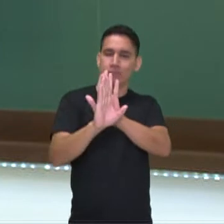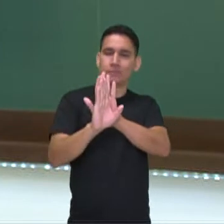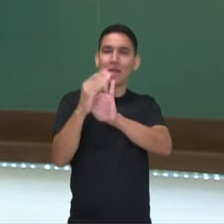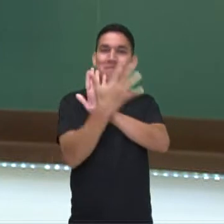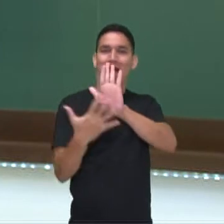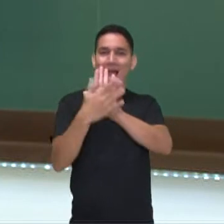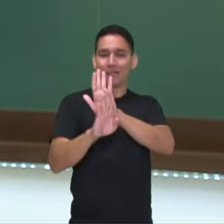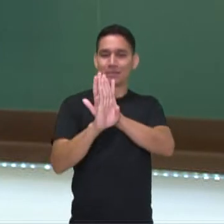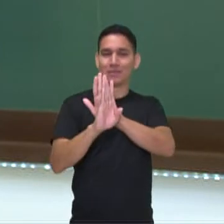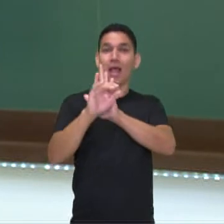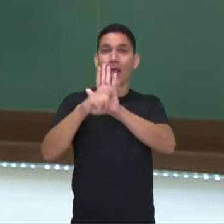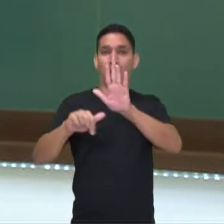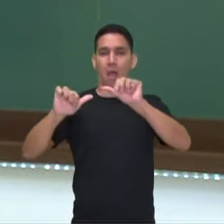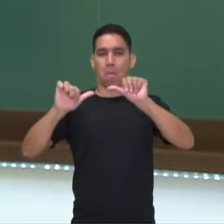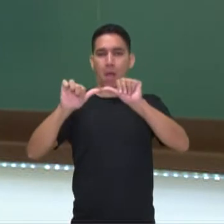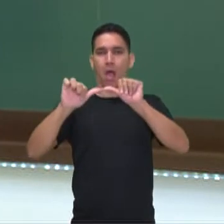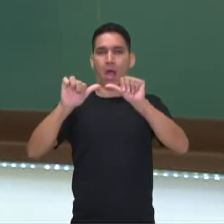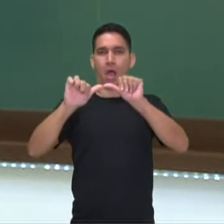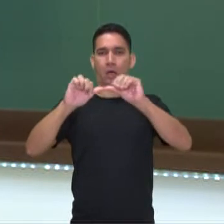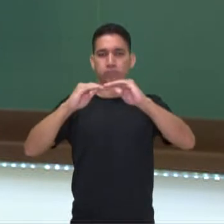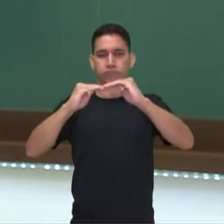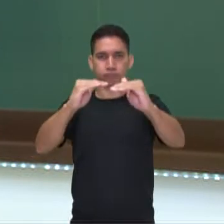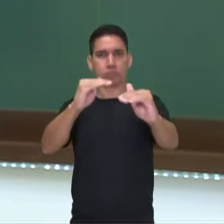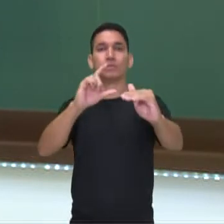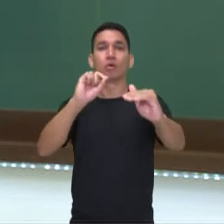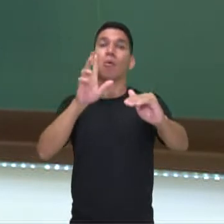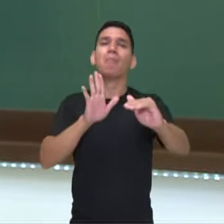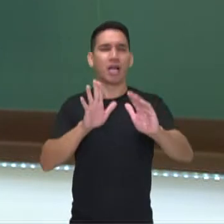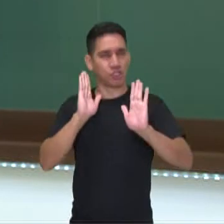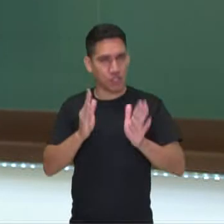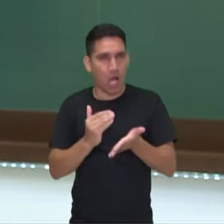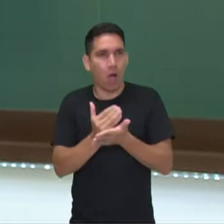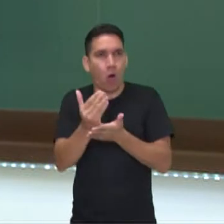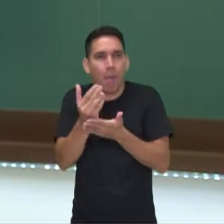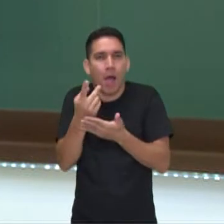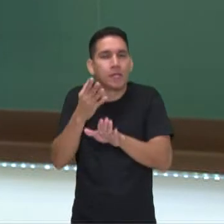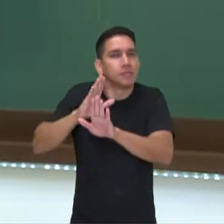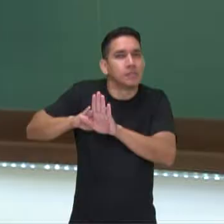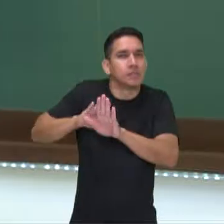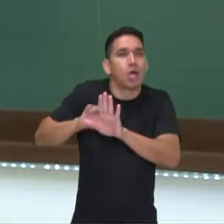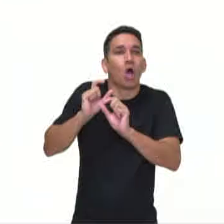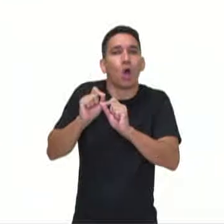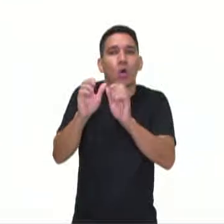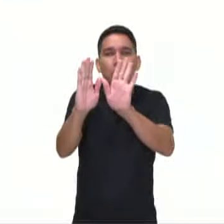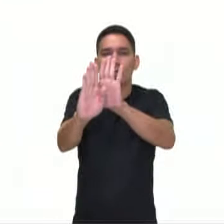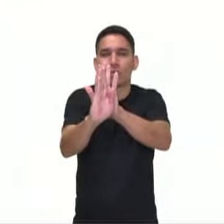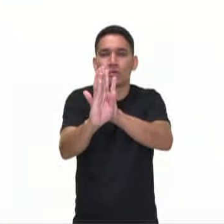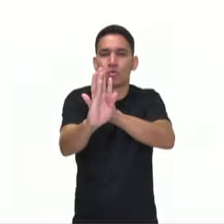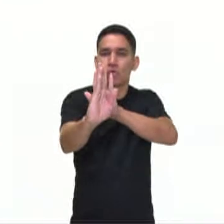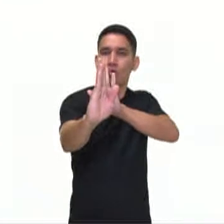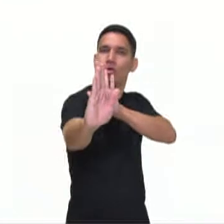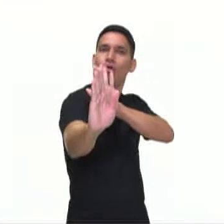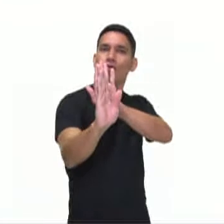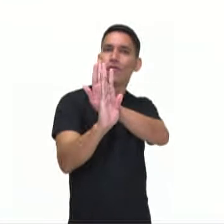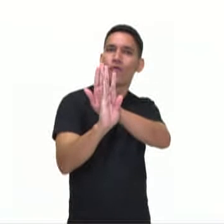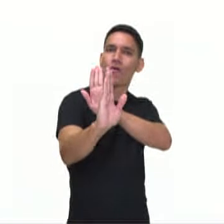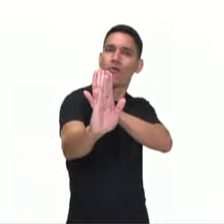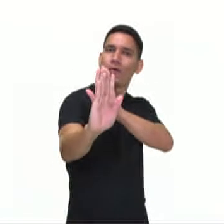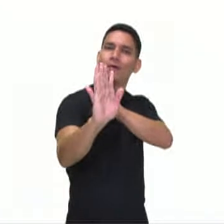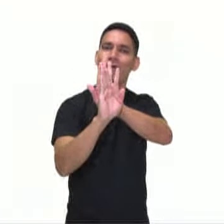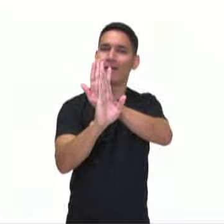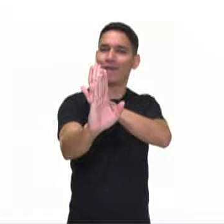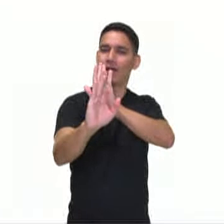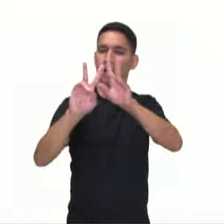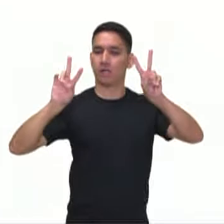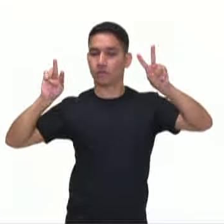uma concepção simétrica, mas já tem a ideia de profundidade de perspectiva, que era